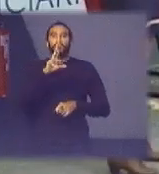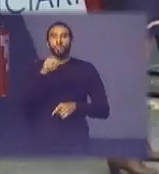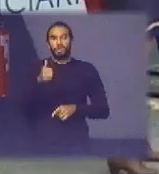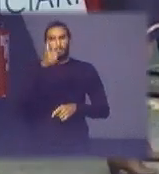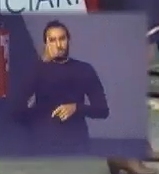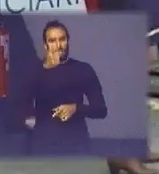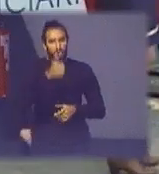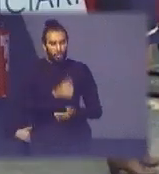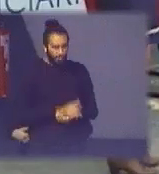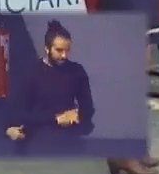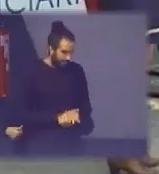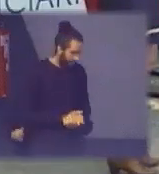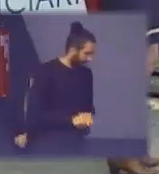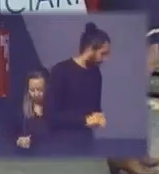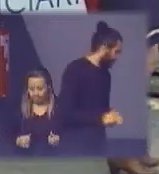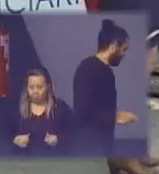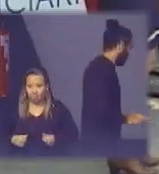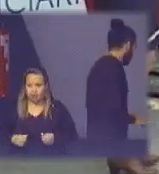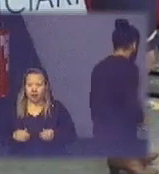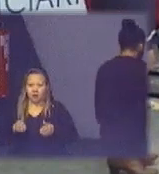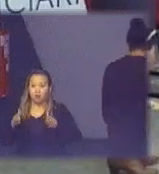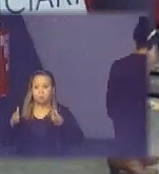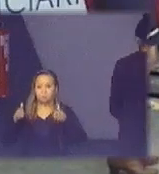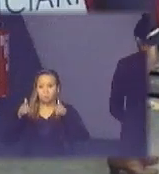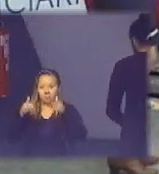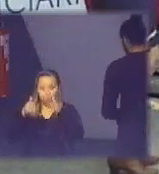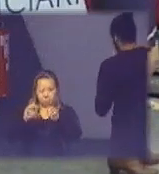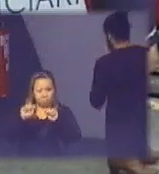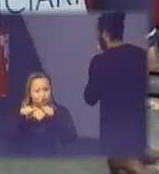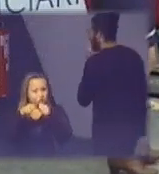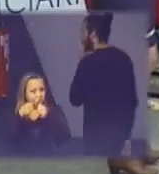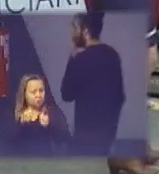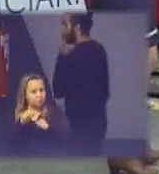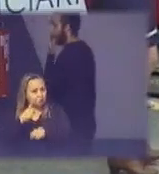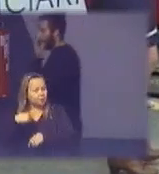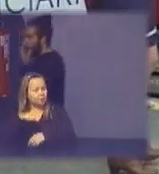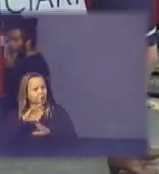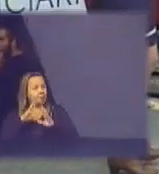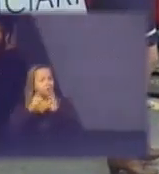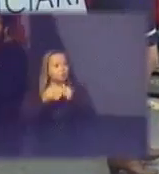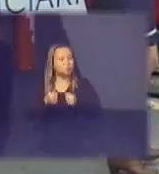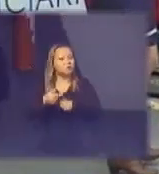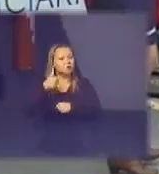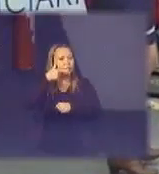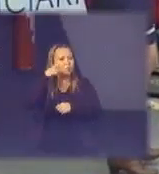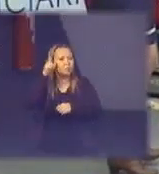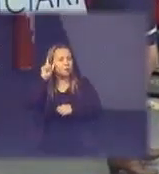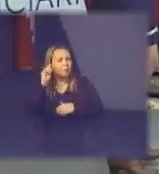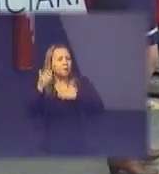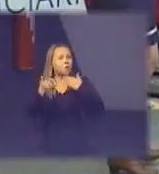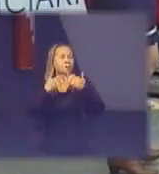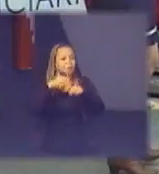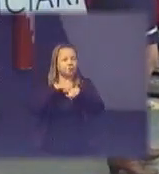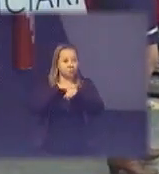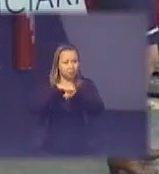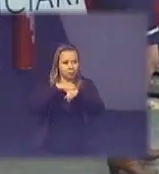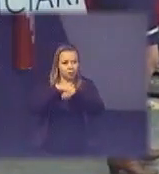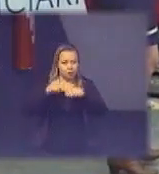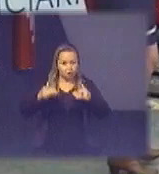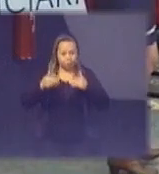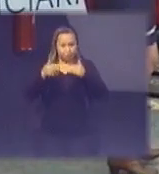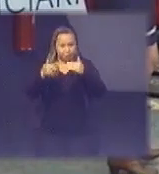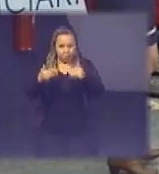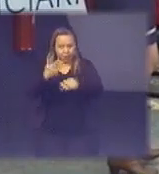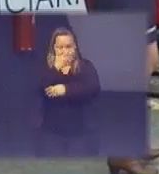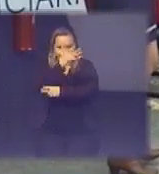gente está direcionando todos os nossos esforços ontem a gente estava conversando no Ministério de Ciência e Tecnologia amanhã a gente vai estar no Ministério do Meio